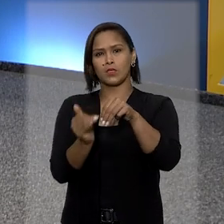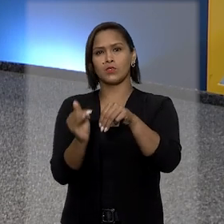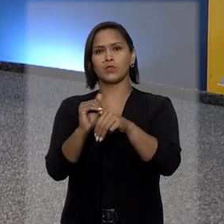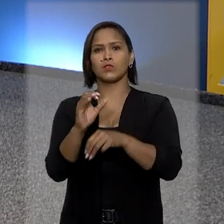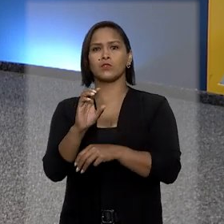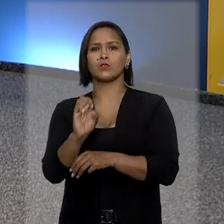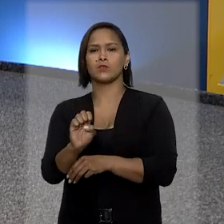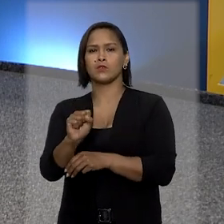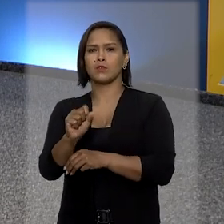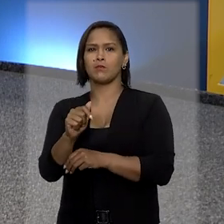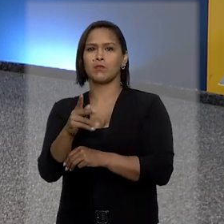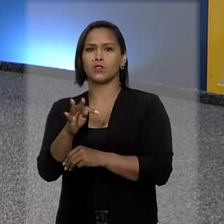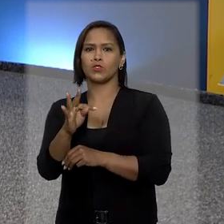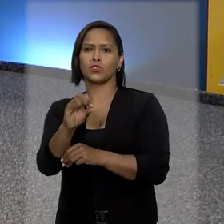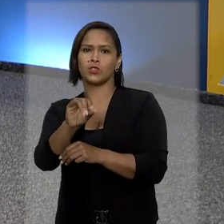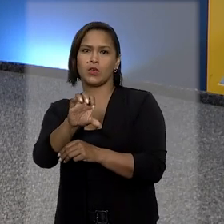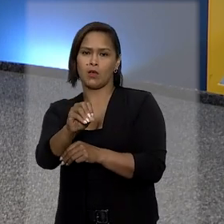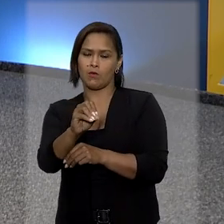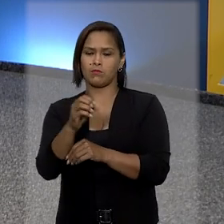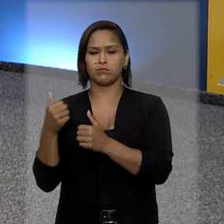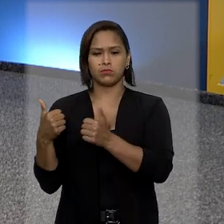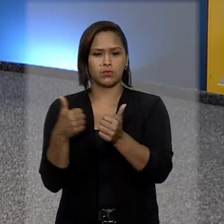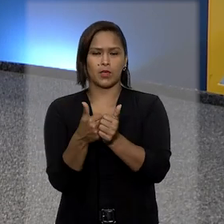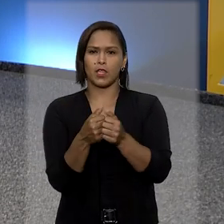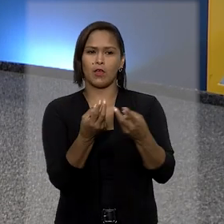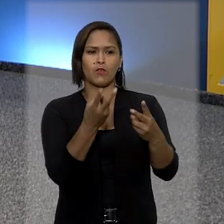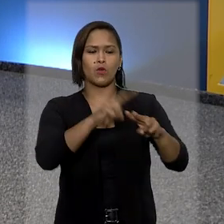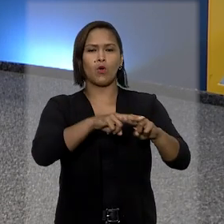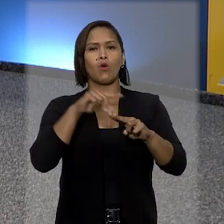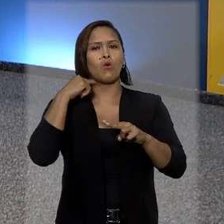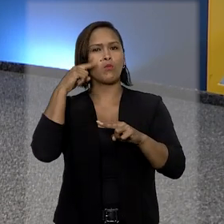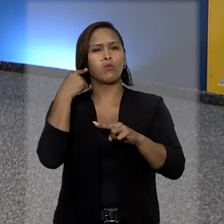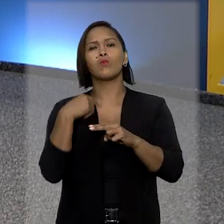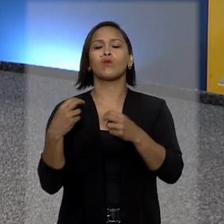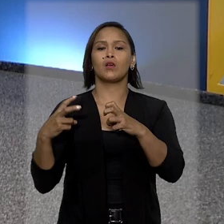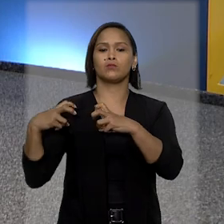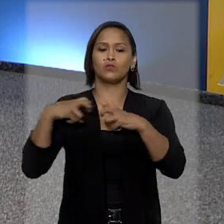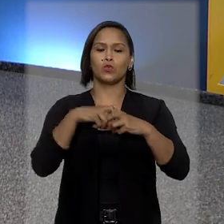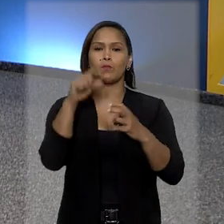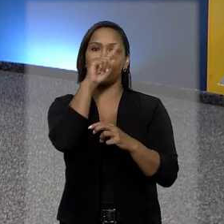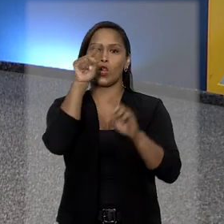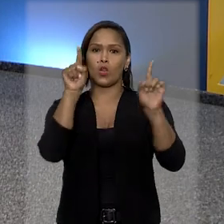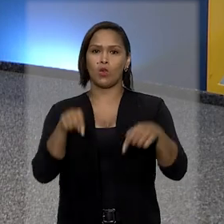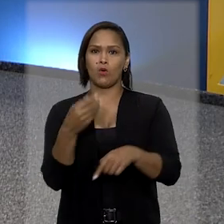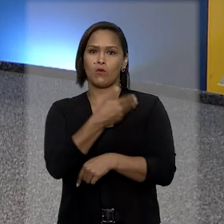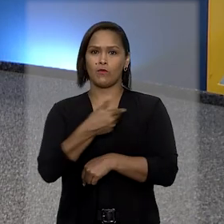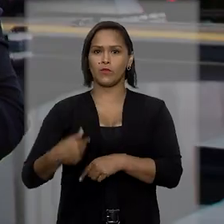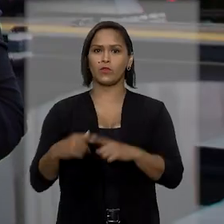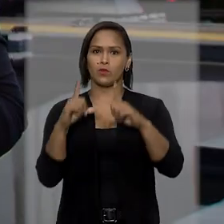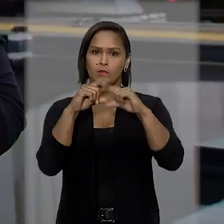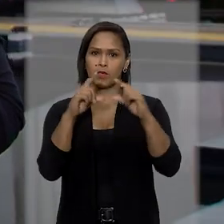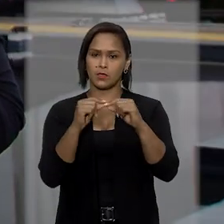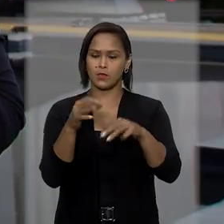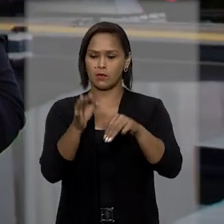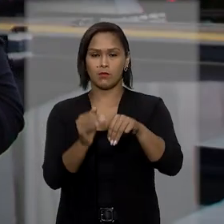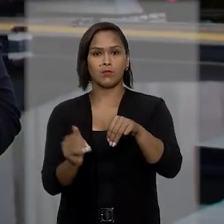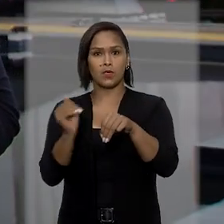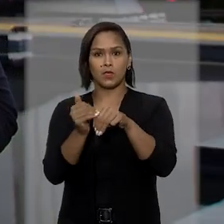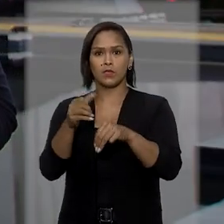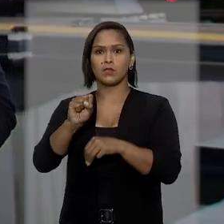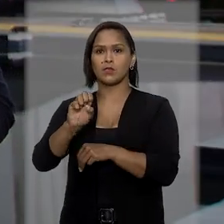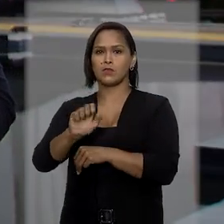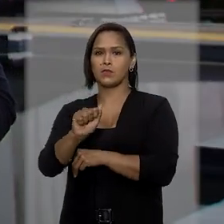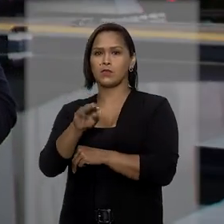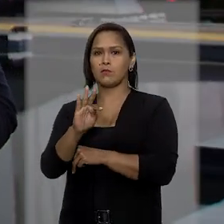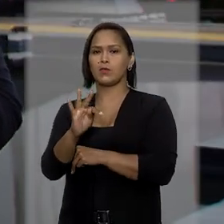Sebastião Rei Júnior manteve em cela comum advogado que atropelou o servidor em Brasília. O ministro do STJ,